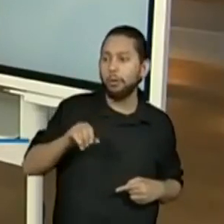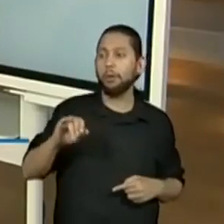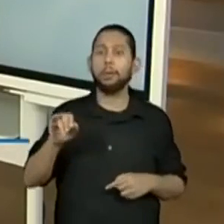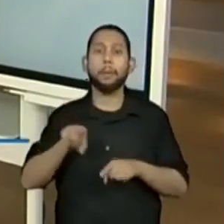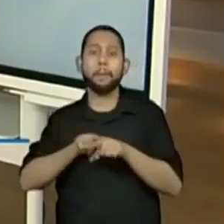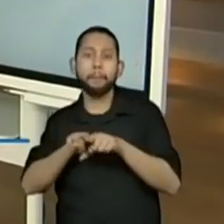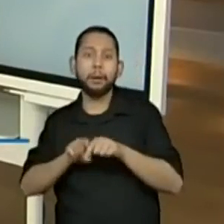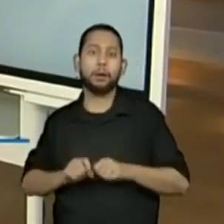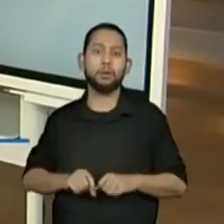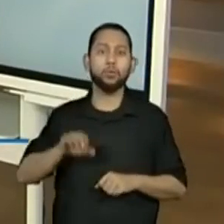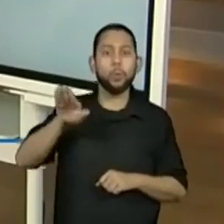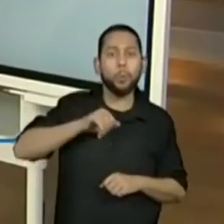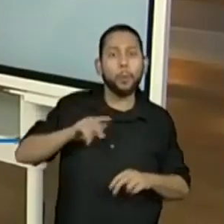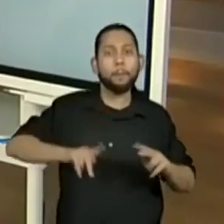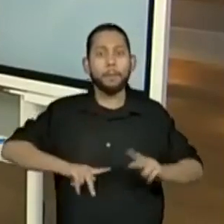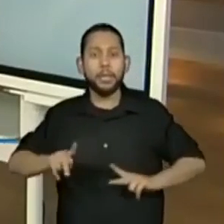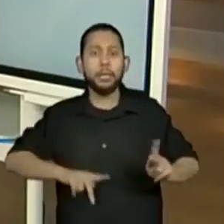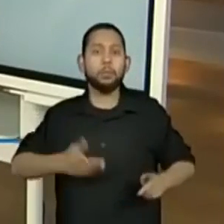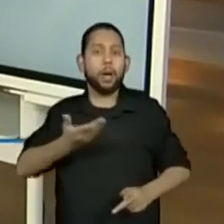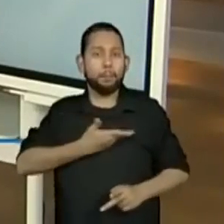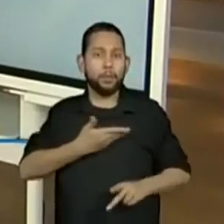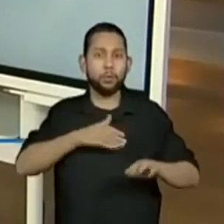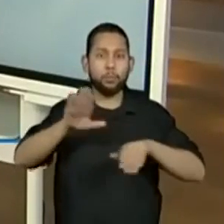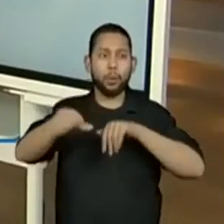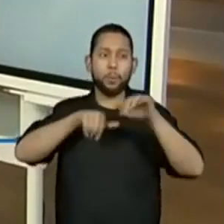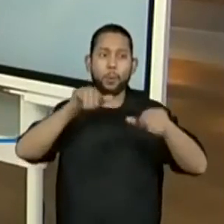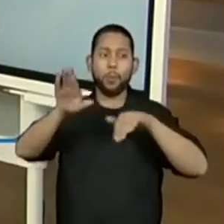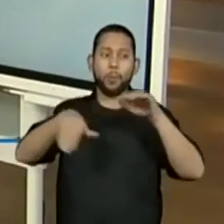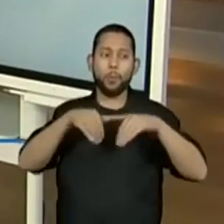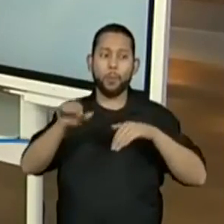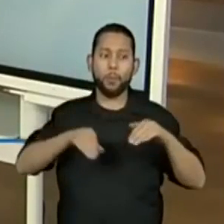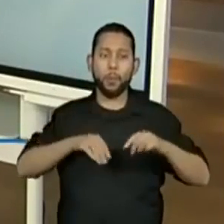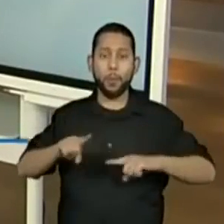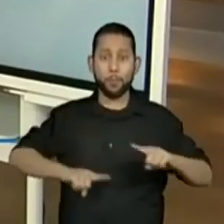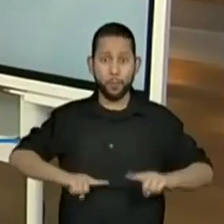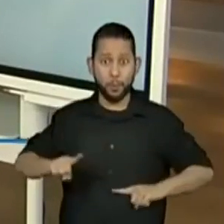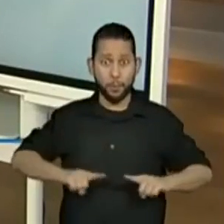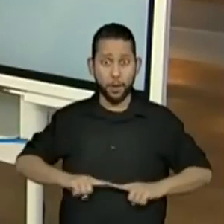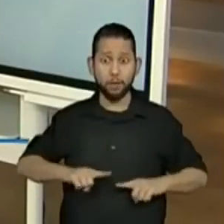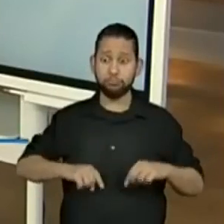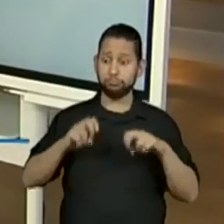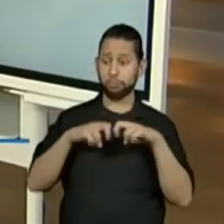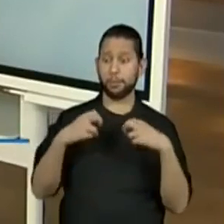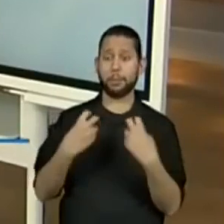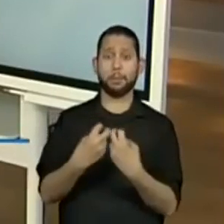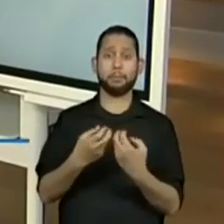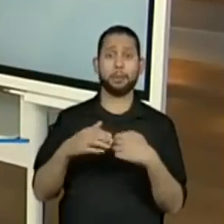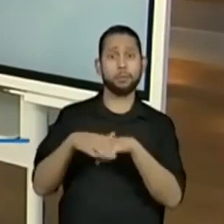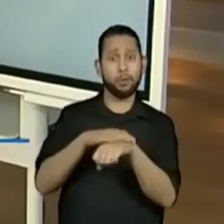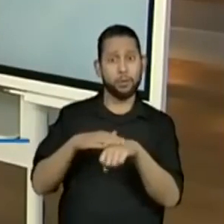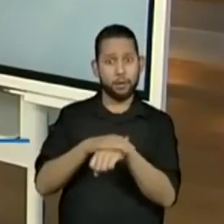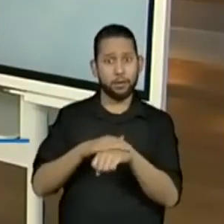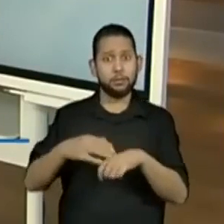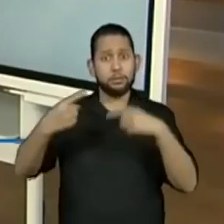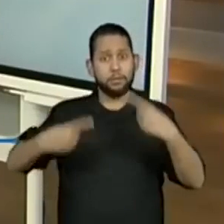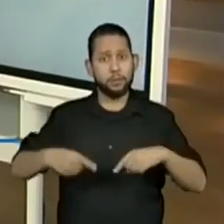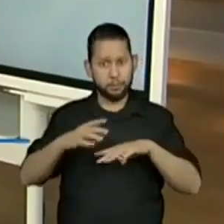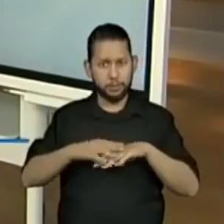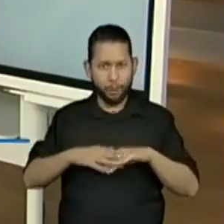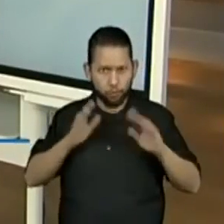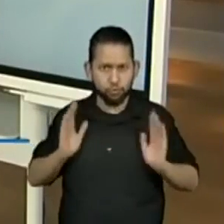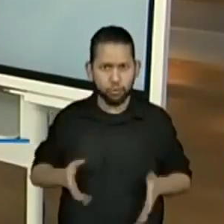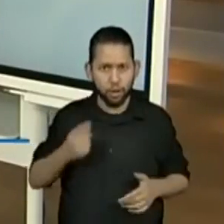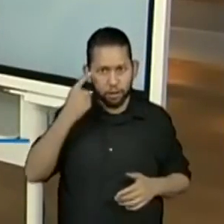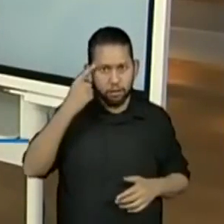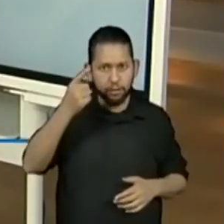mesmo com colegas de escola? Você pode fazer isso com alguém da sua casa? E a gente vai conversar mais sobre como isso pode